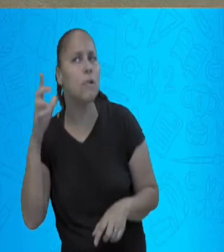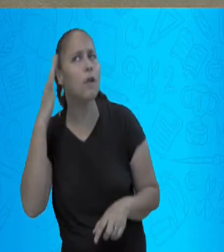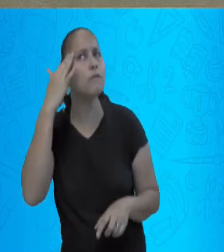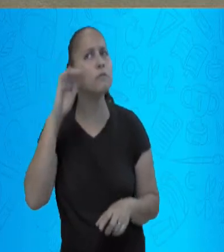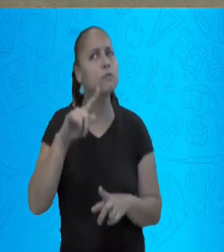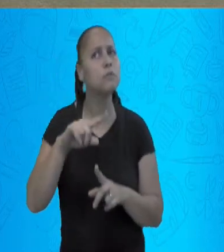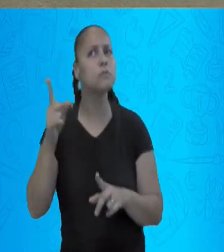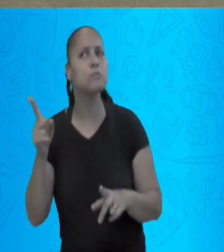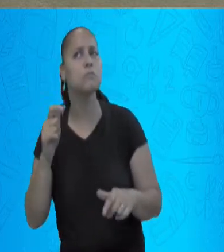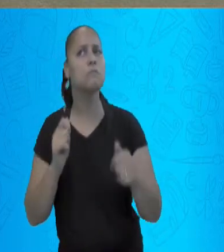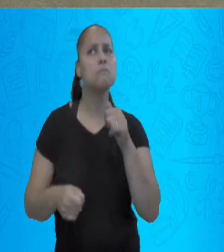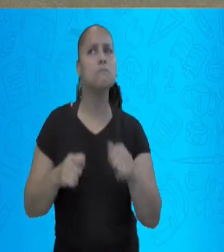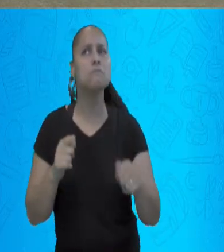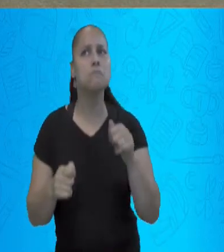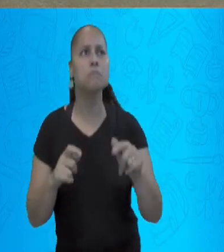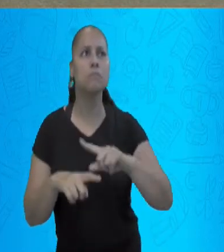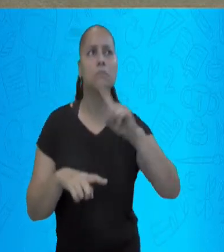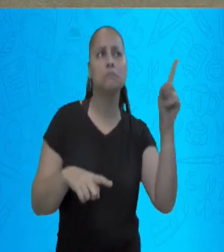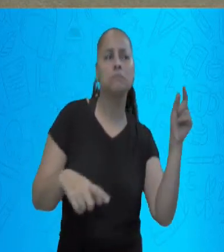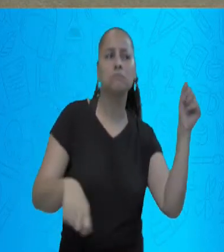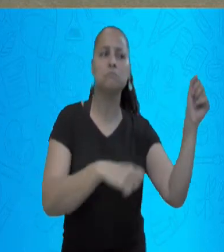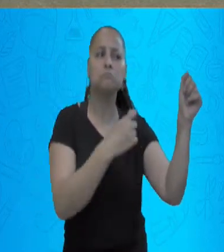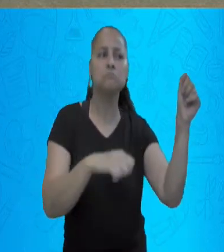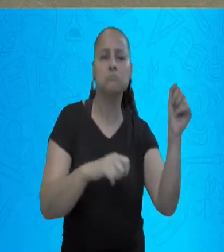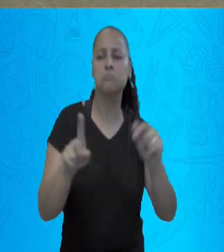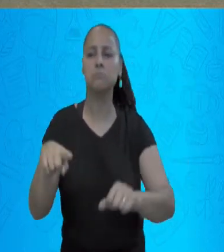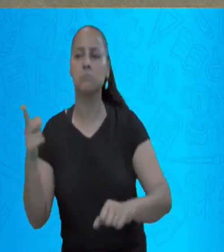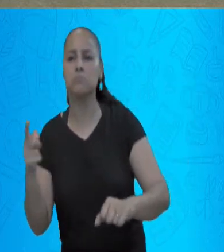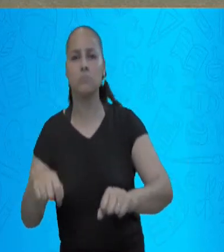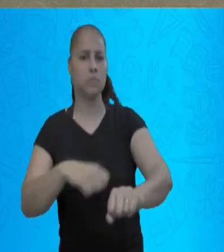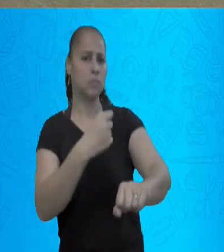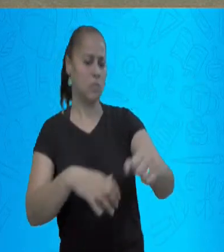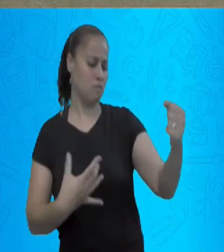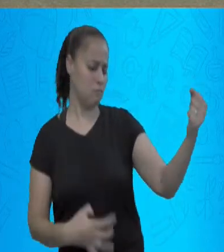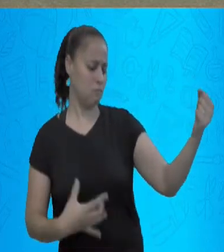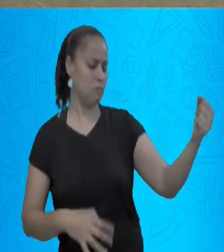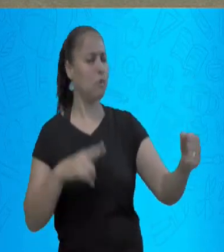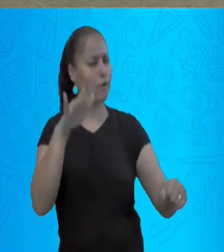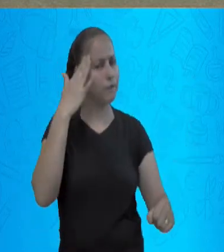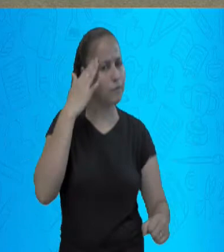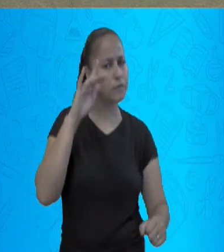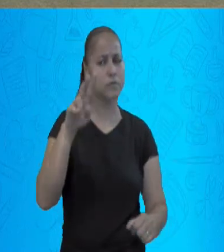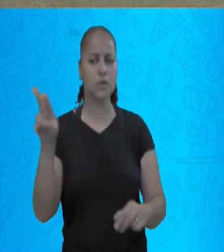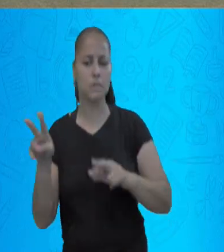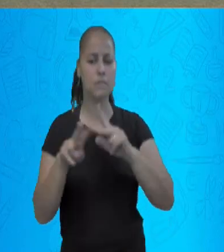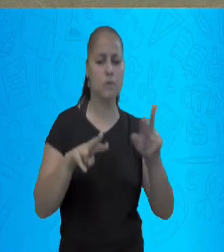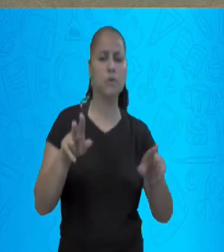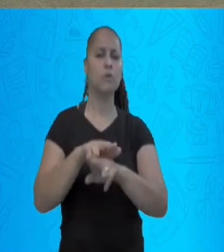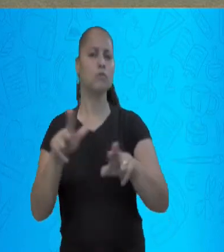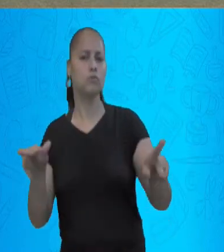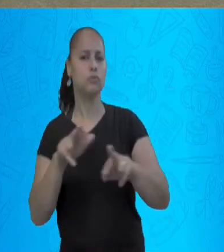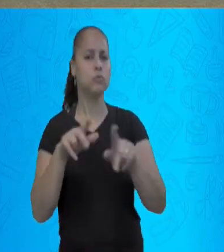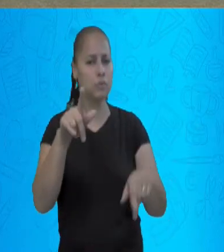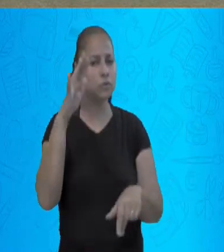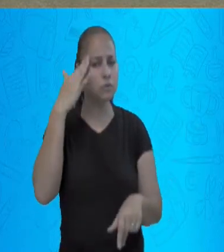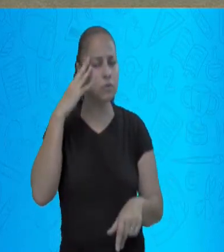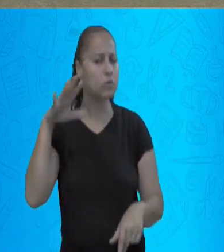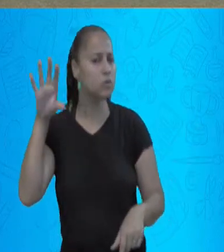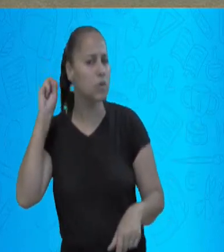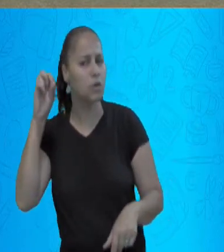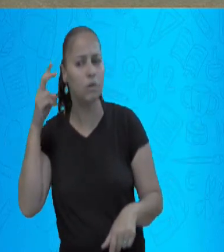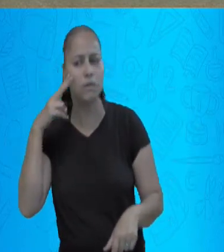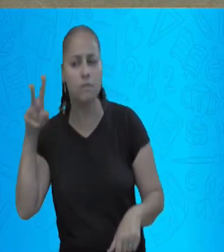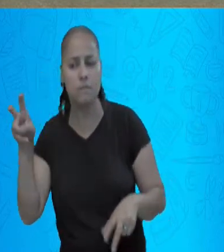E mesmo que os dois estejam tocando juntos, você sabe que o som de um é violão, o outro é